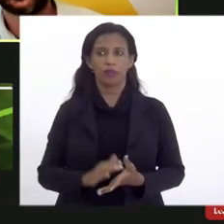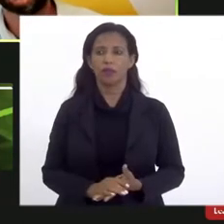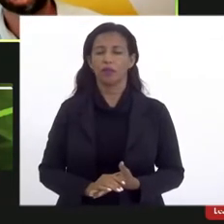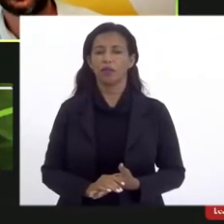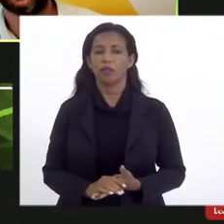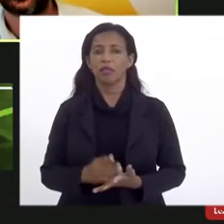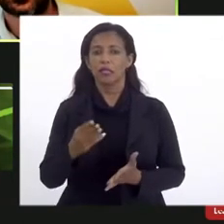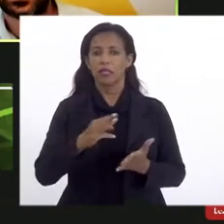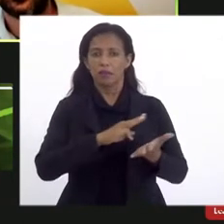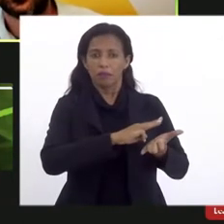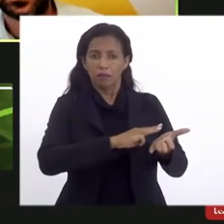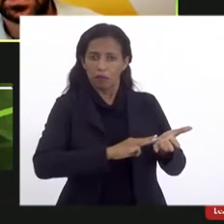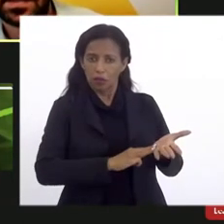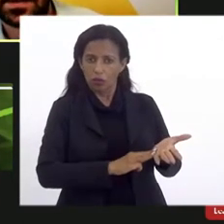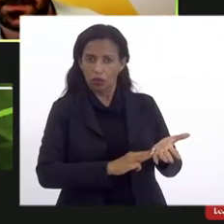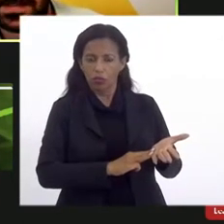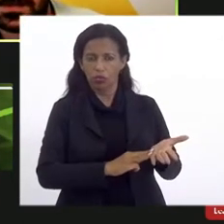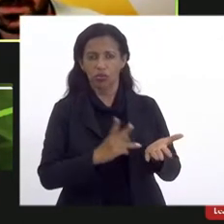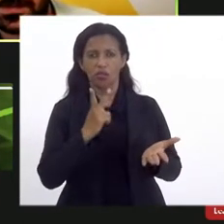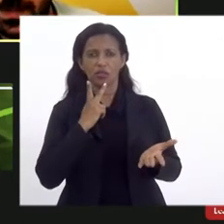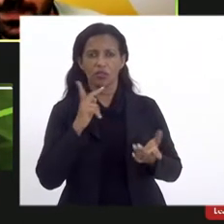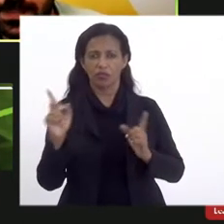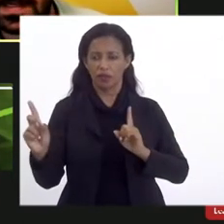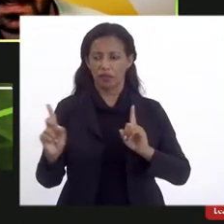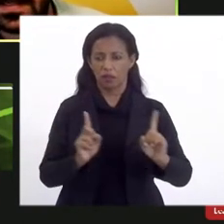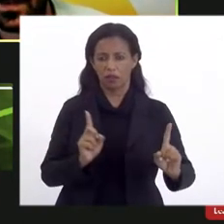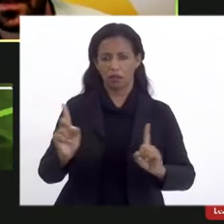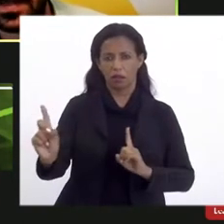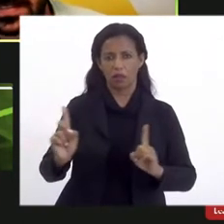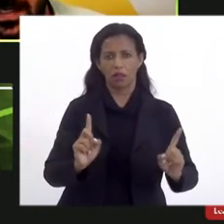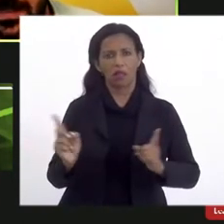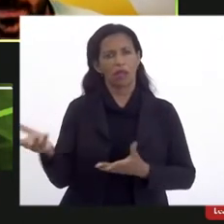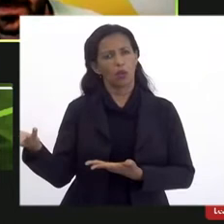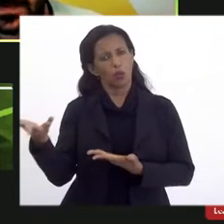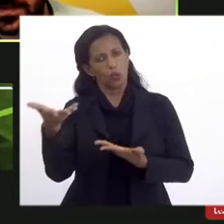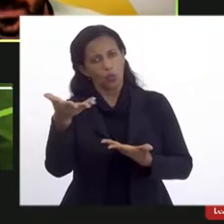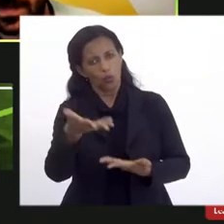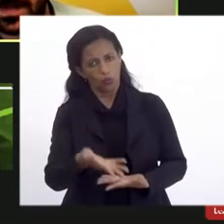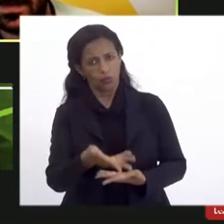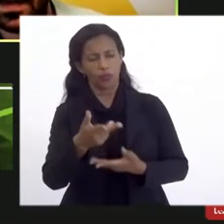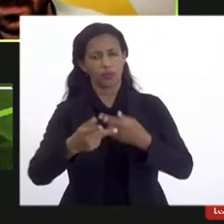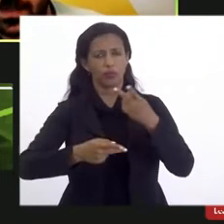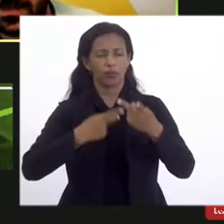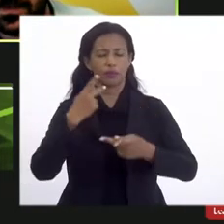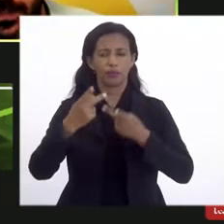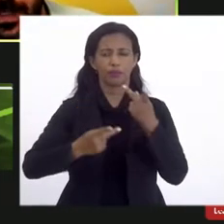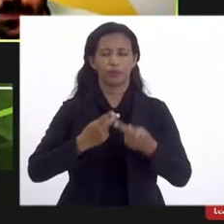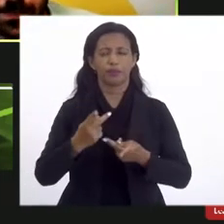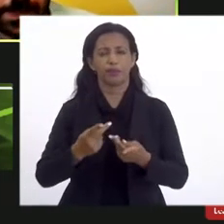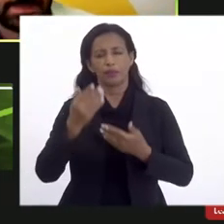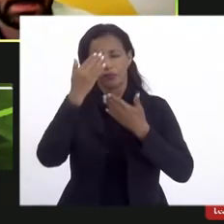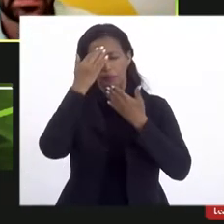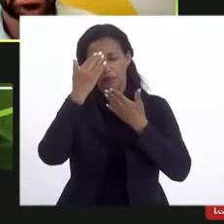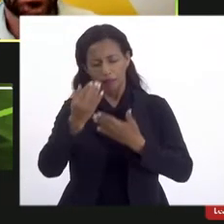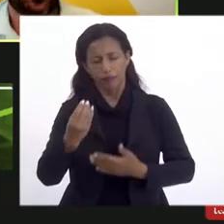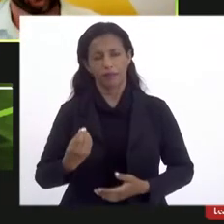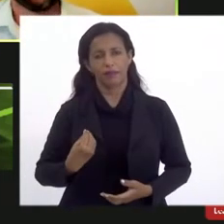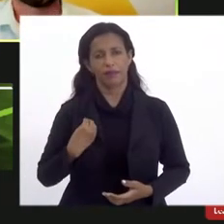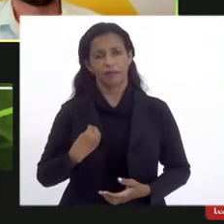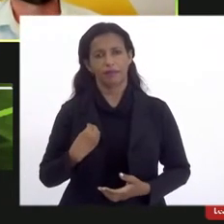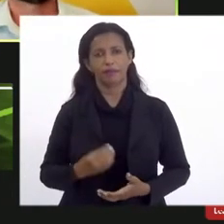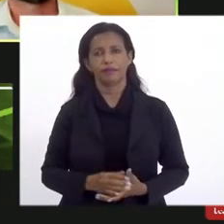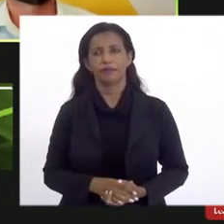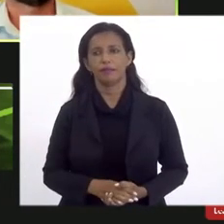nessa metodologia que a gente tem adotado de fazer a circulação das falas, chamo Vossa Excelência para Brasil dar a palavra. Obrigado pela presença.